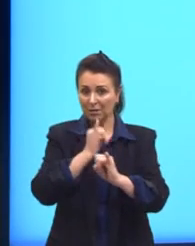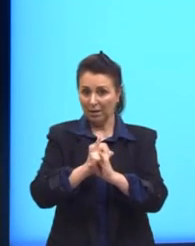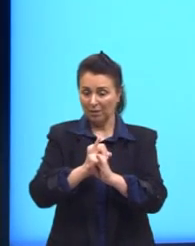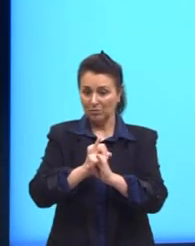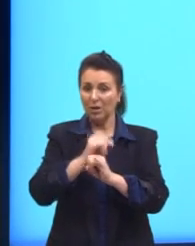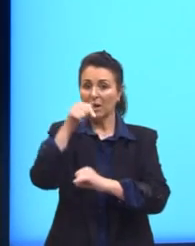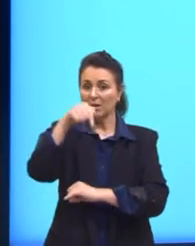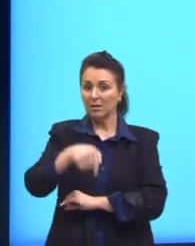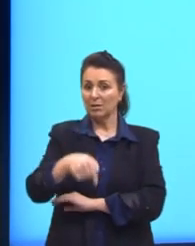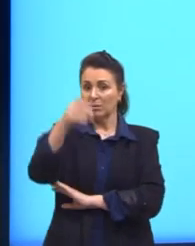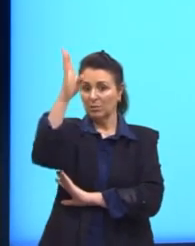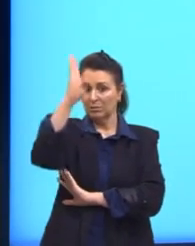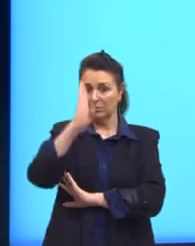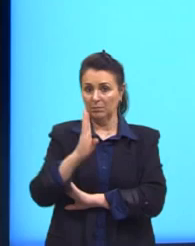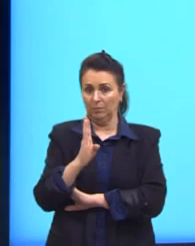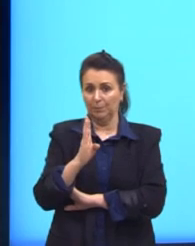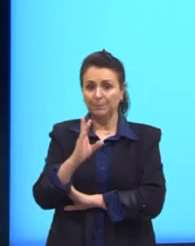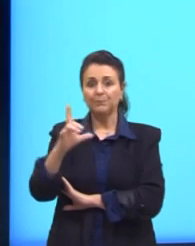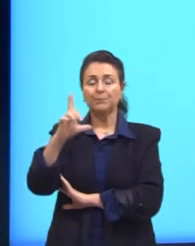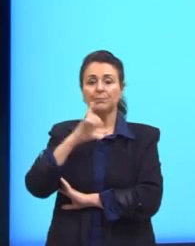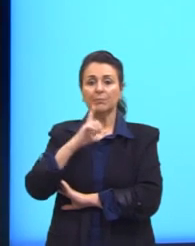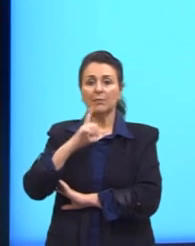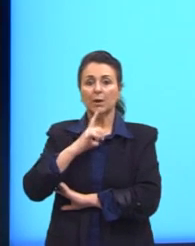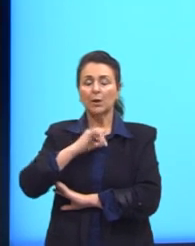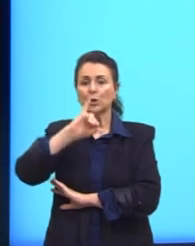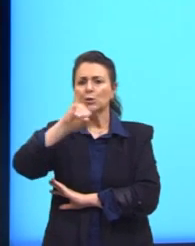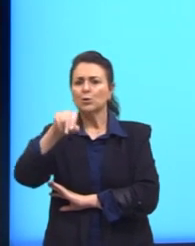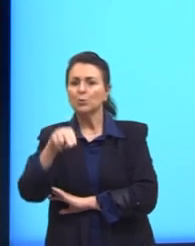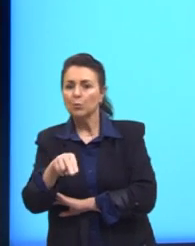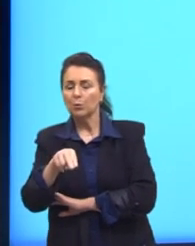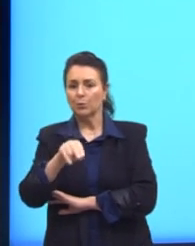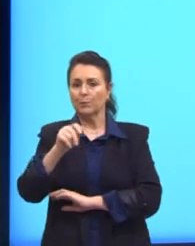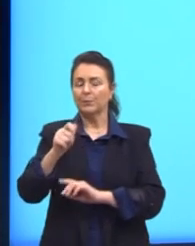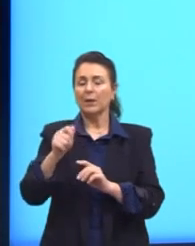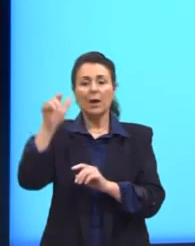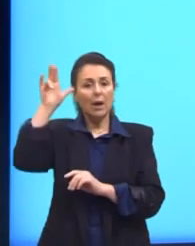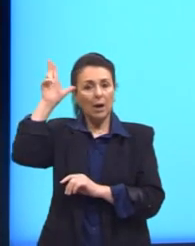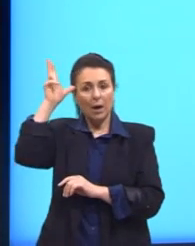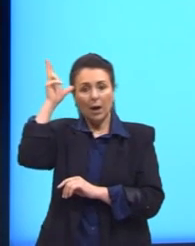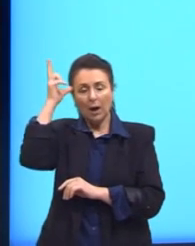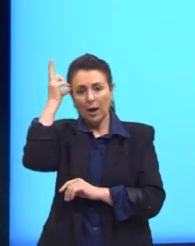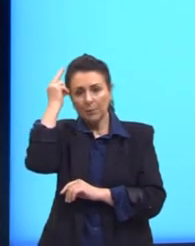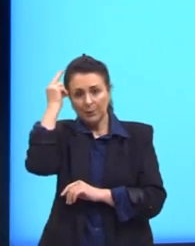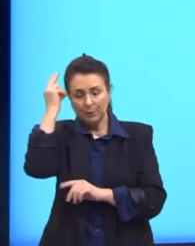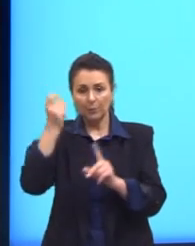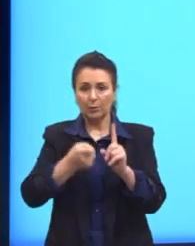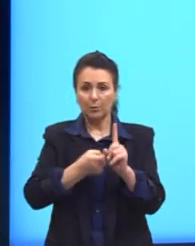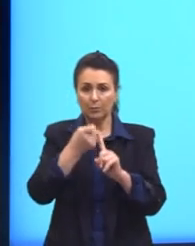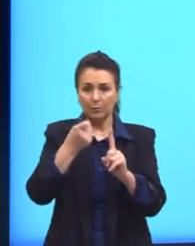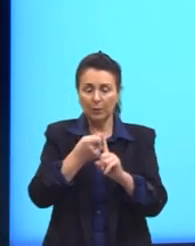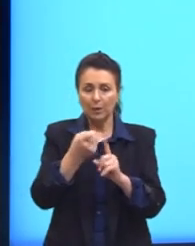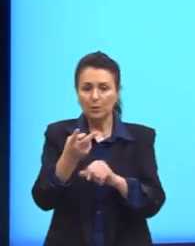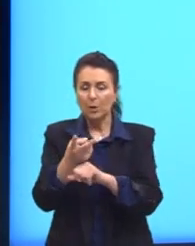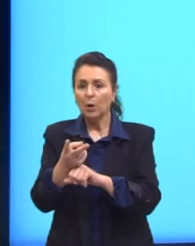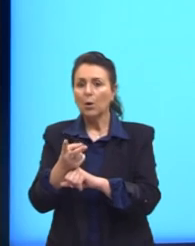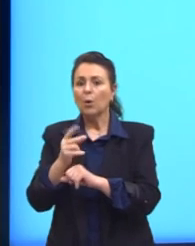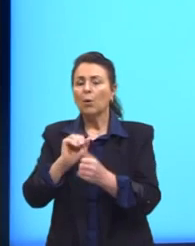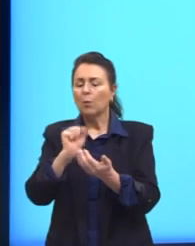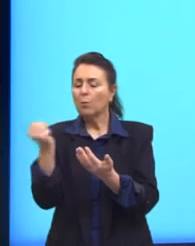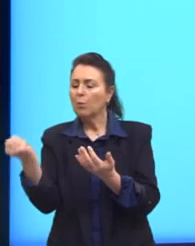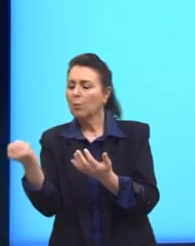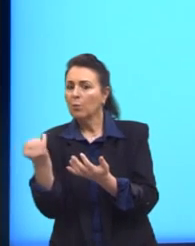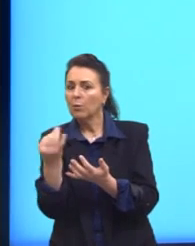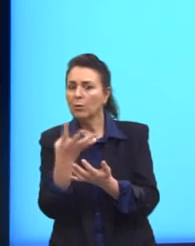brasileiro. Entre abril e junho, um algoritmo vasculhou plataformas atrás de mensagens